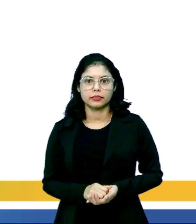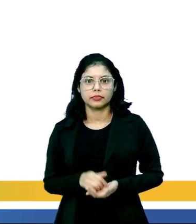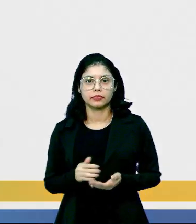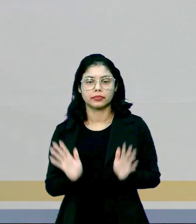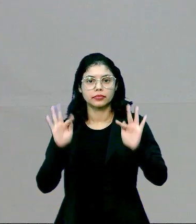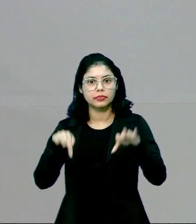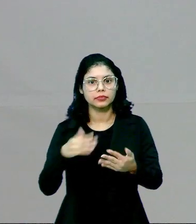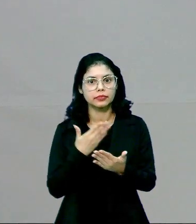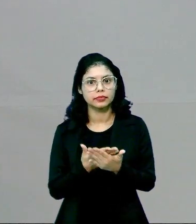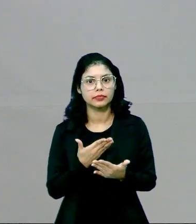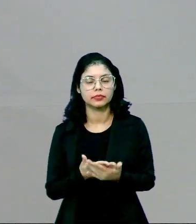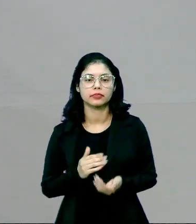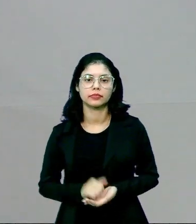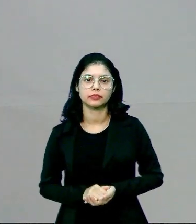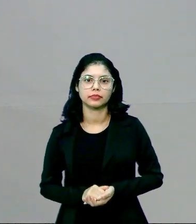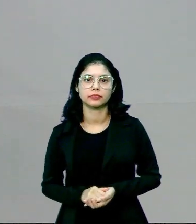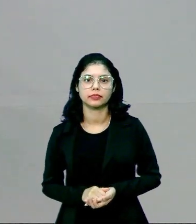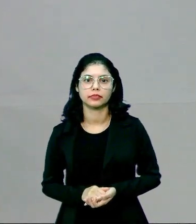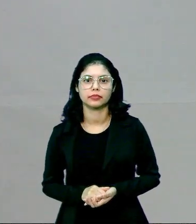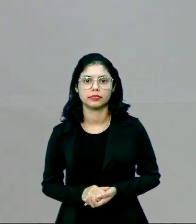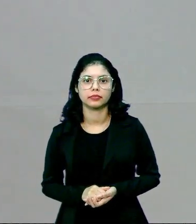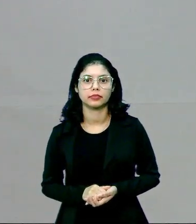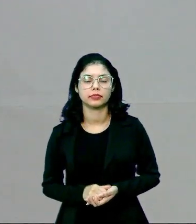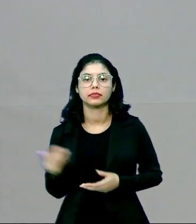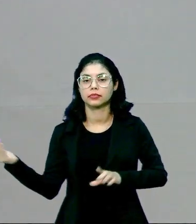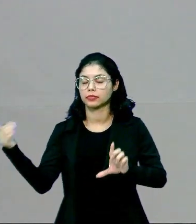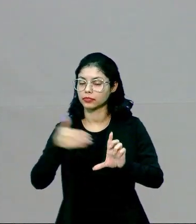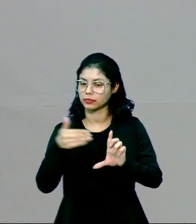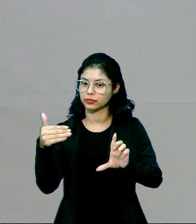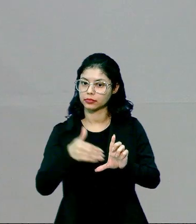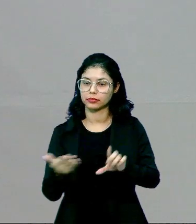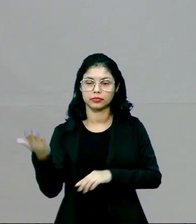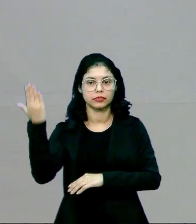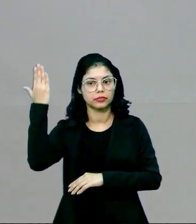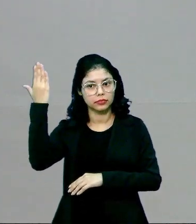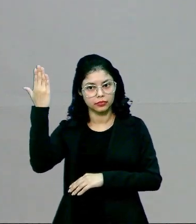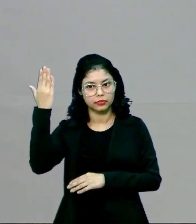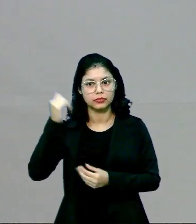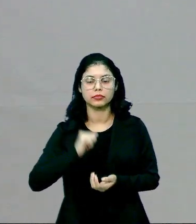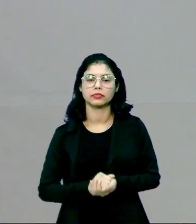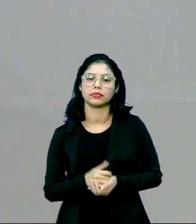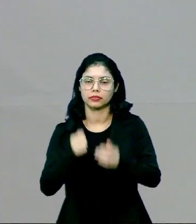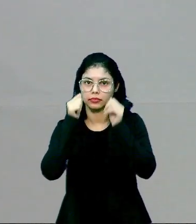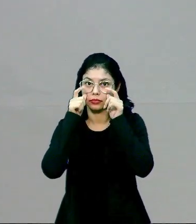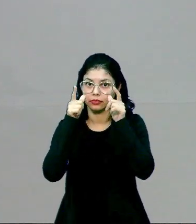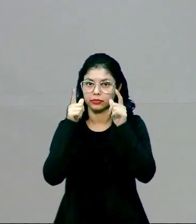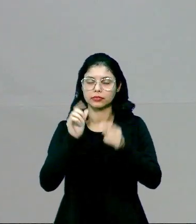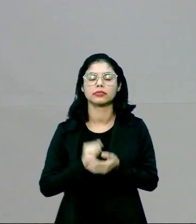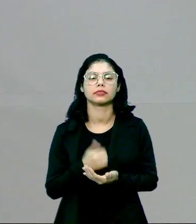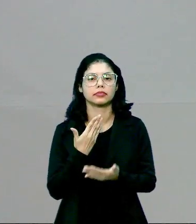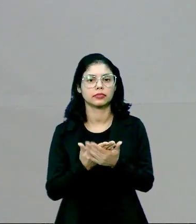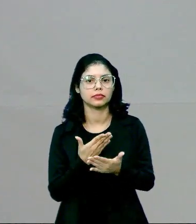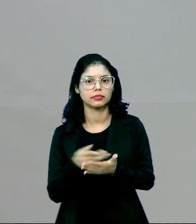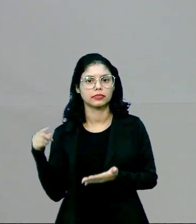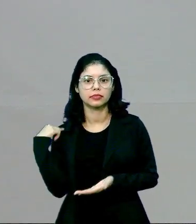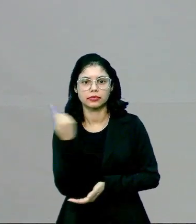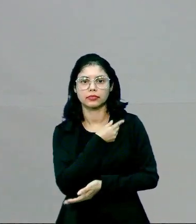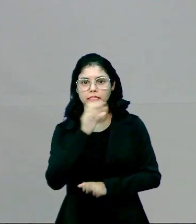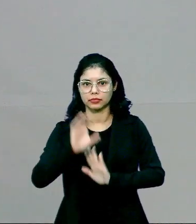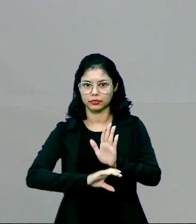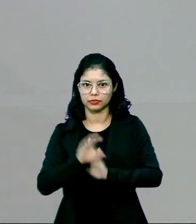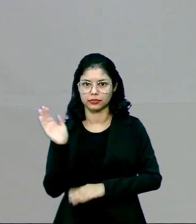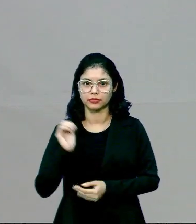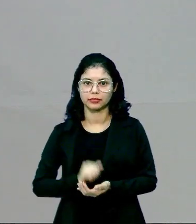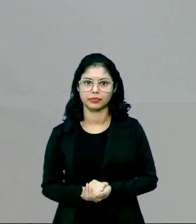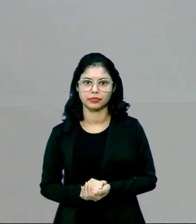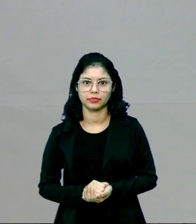encerra por aqui, tá? Acesse as nossas plataformas para vocês ficarem por dentro das nossas aulas e dos nossos conteúdos,